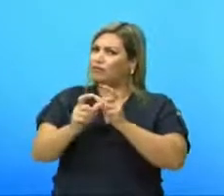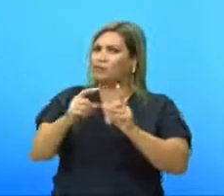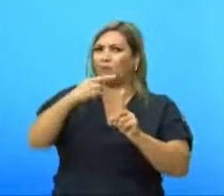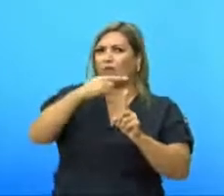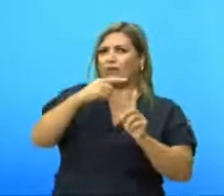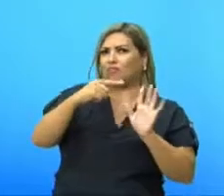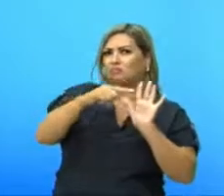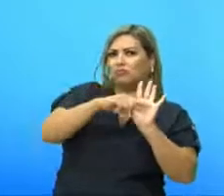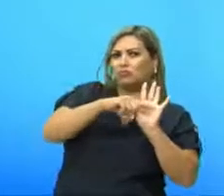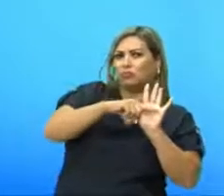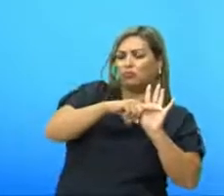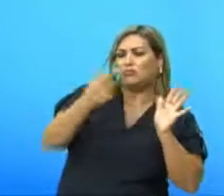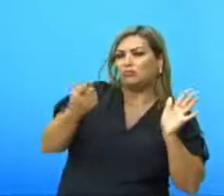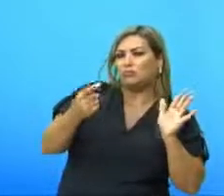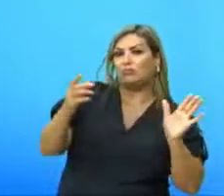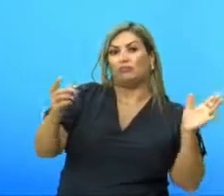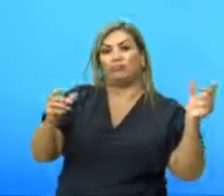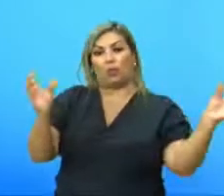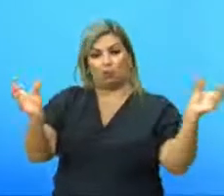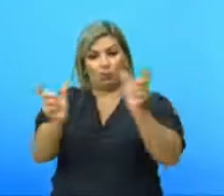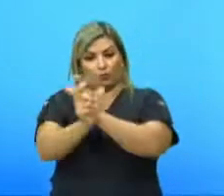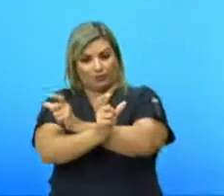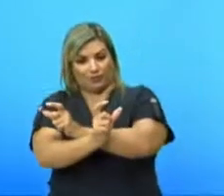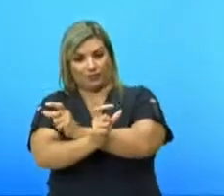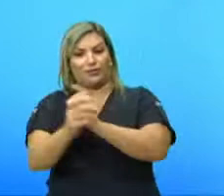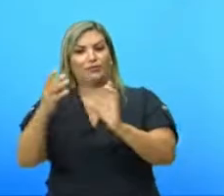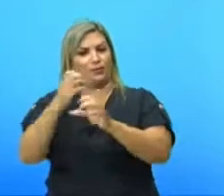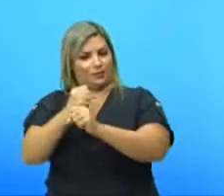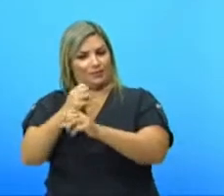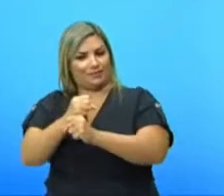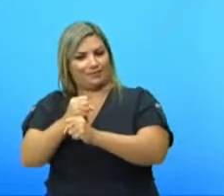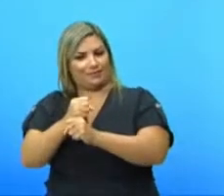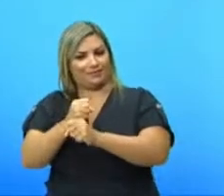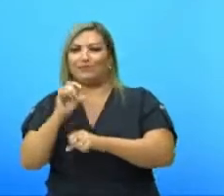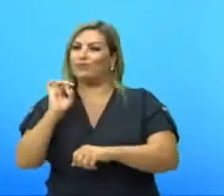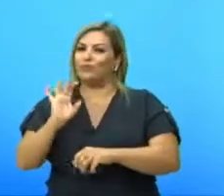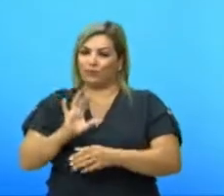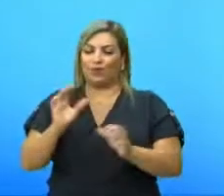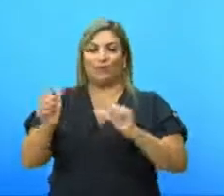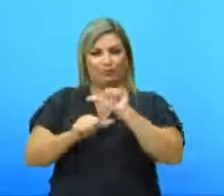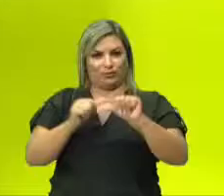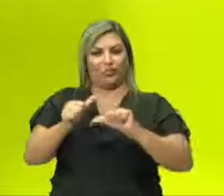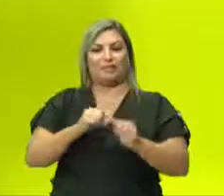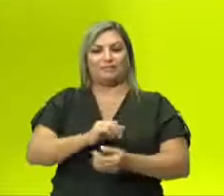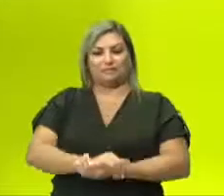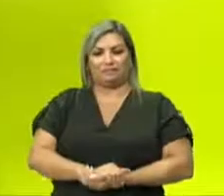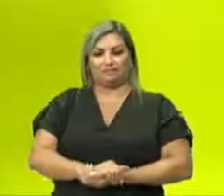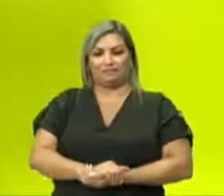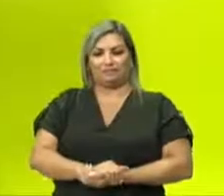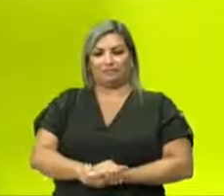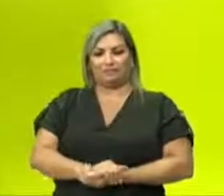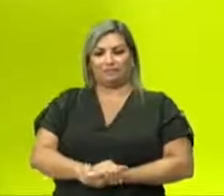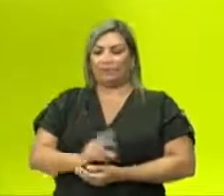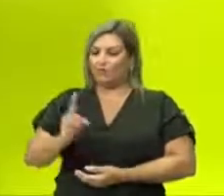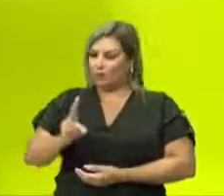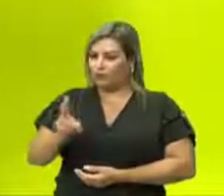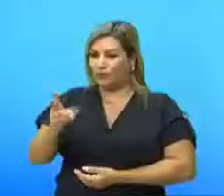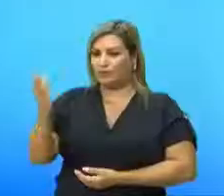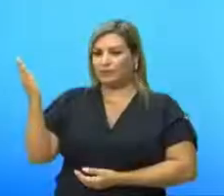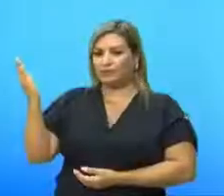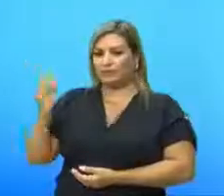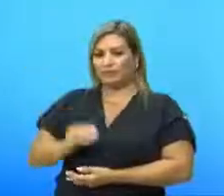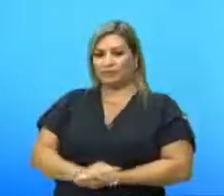Não era subtraindo? Eu passei para lá para somar. Arestas mais dois. Só isso que aconteceu. Vamos dar prosseguimento. Aqui,